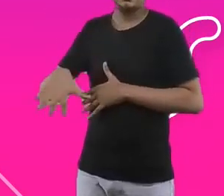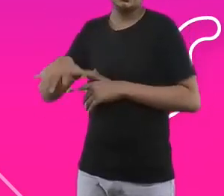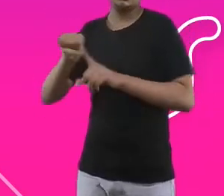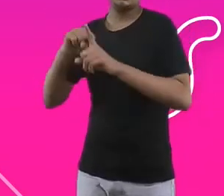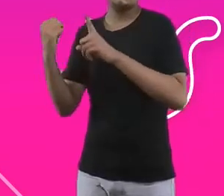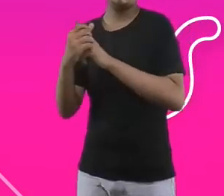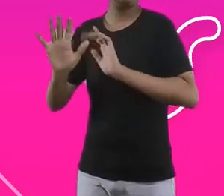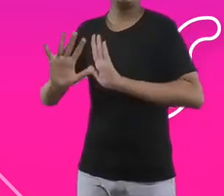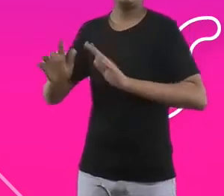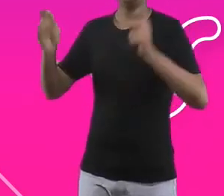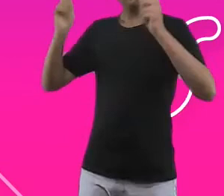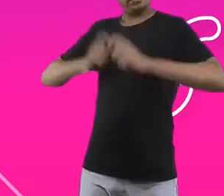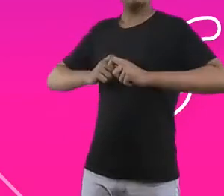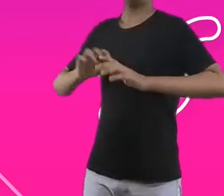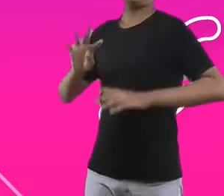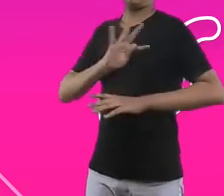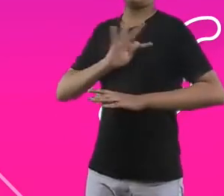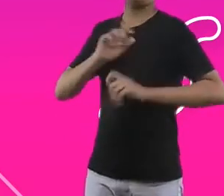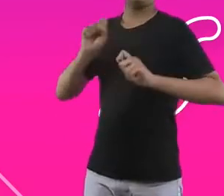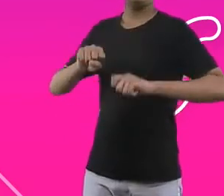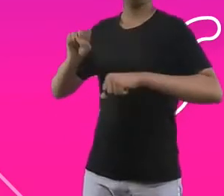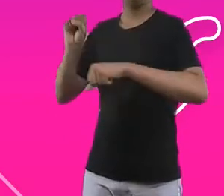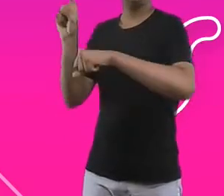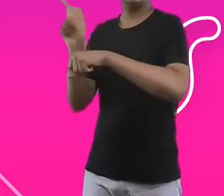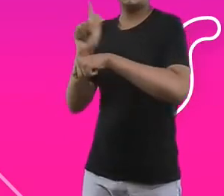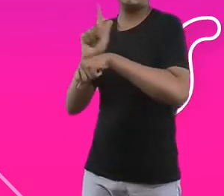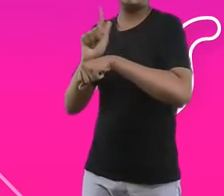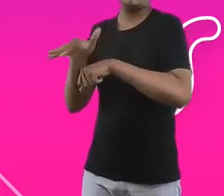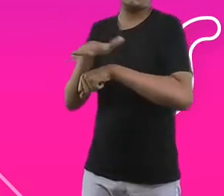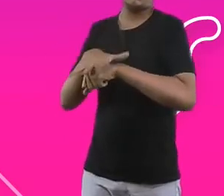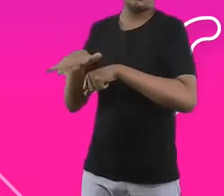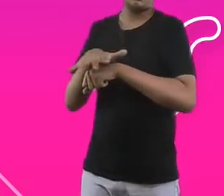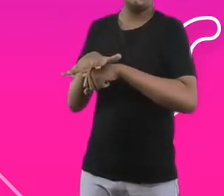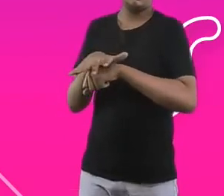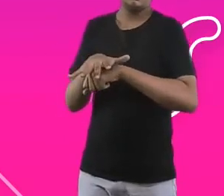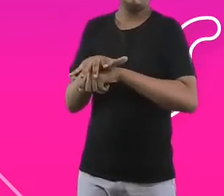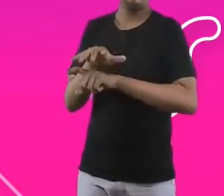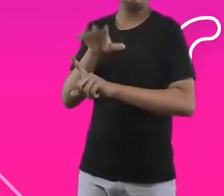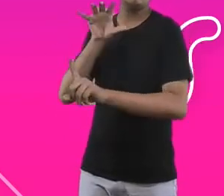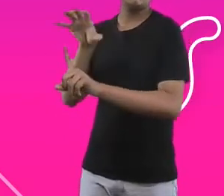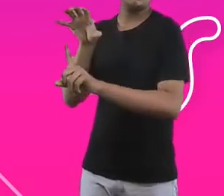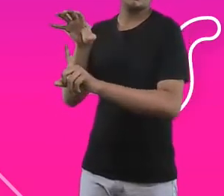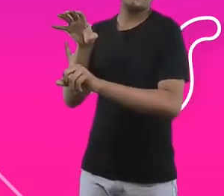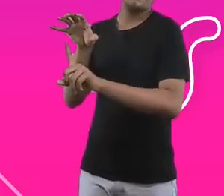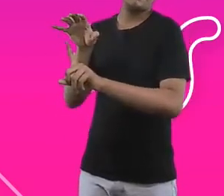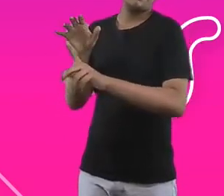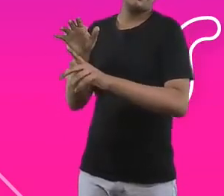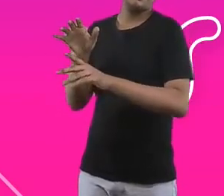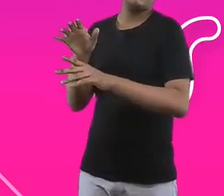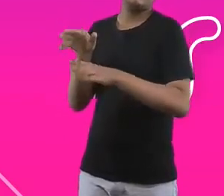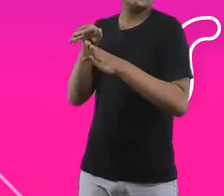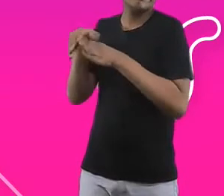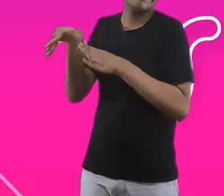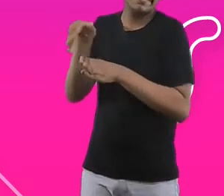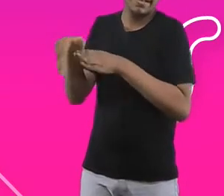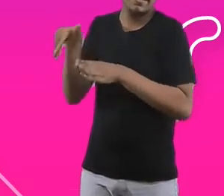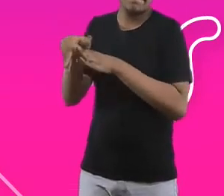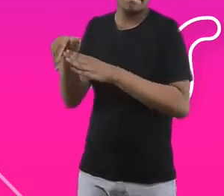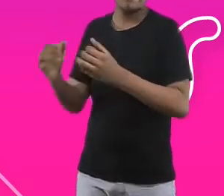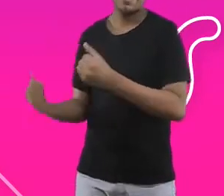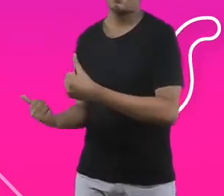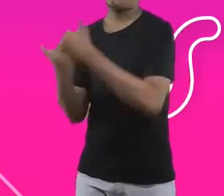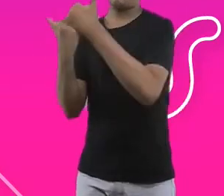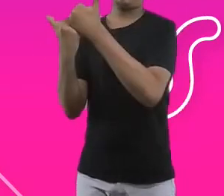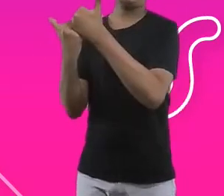habilidades técnicas e gestão que ele pode levar. Mas ele vai ser um olhar, um terceiro olhar, um terceiro e um quarto olho, para poder ajudar aquela organização